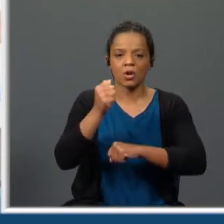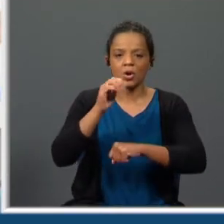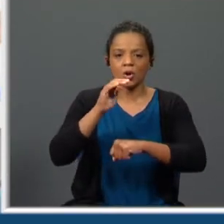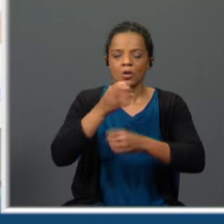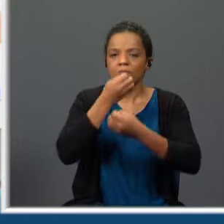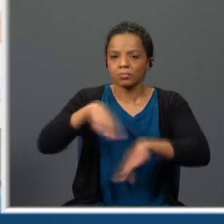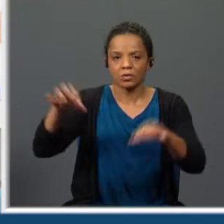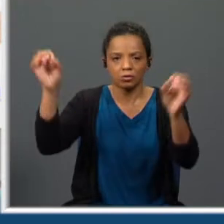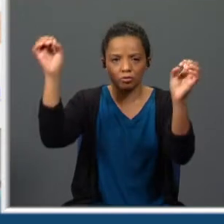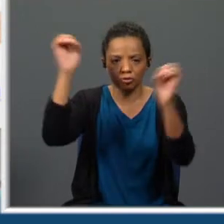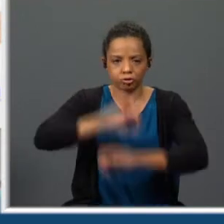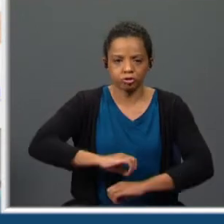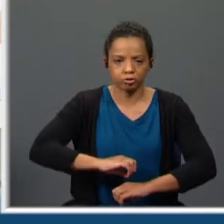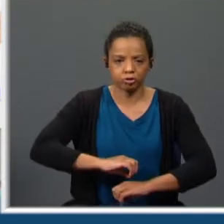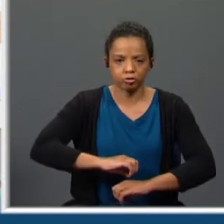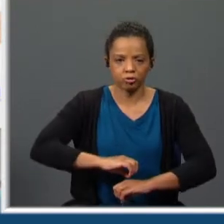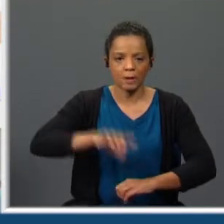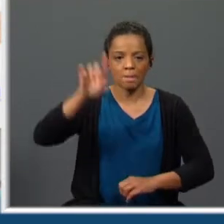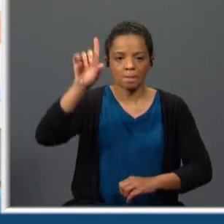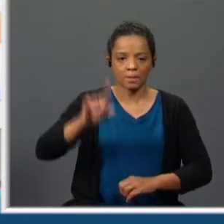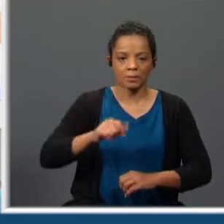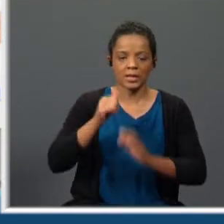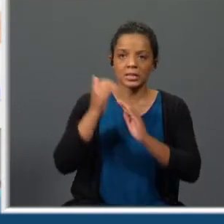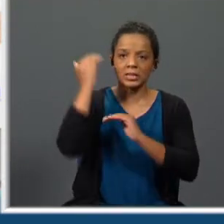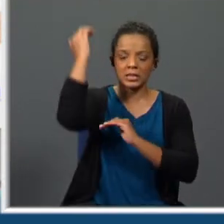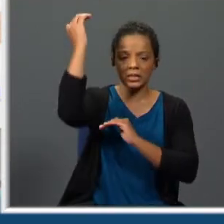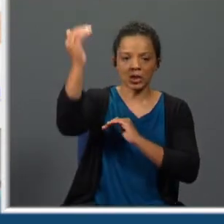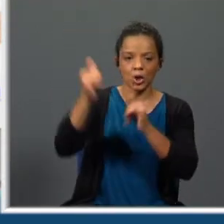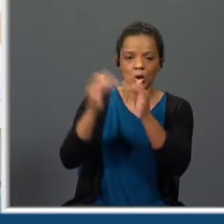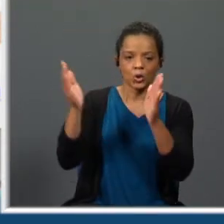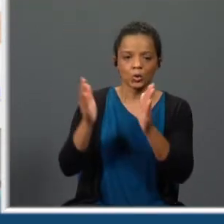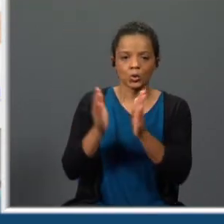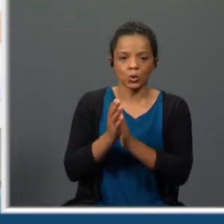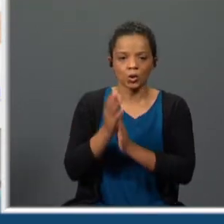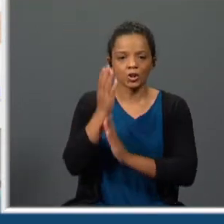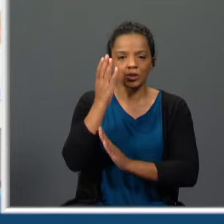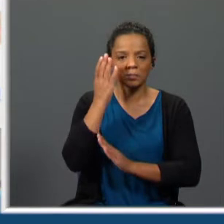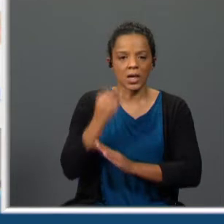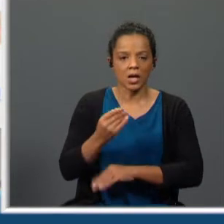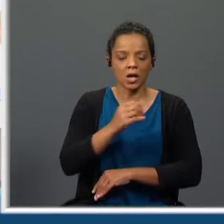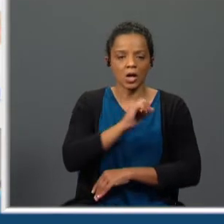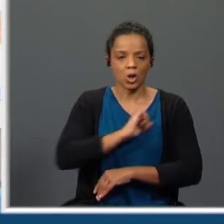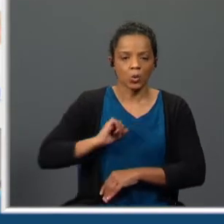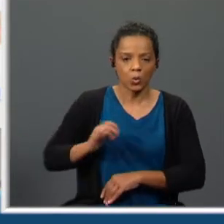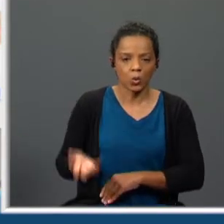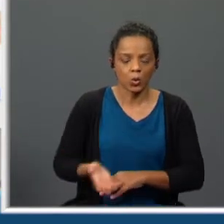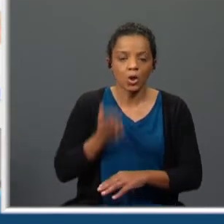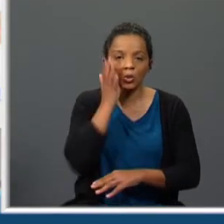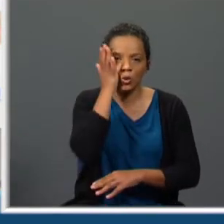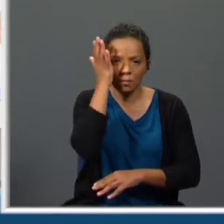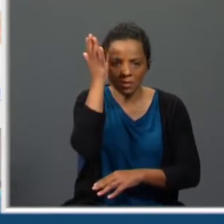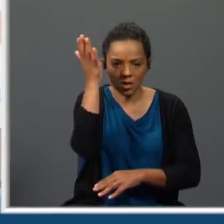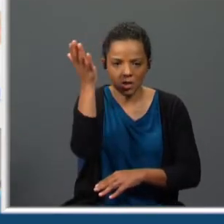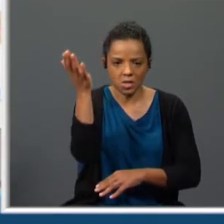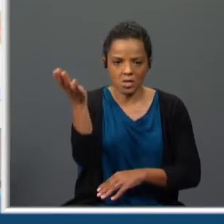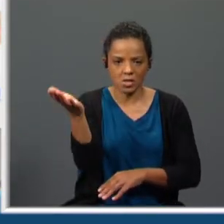perdeu e prova aquele do céu que todas acharam dono cuidais que dormi a sono